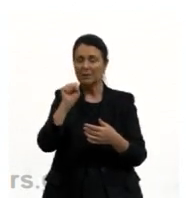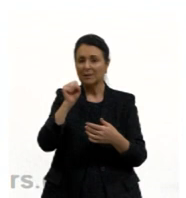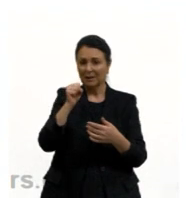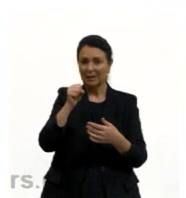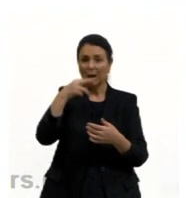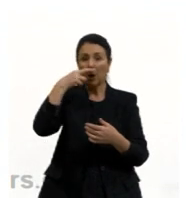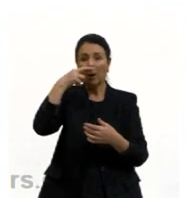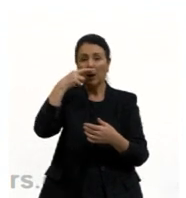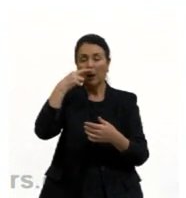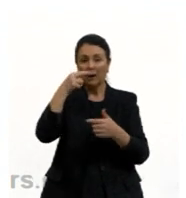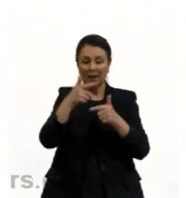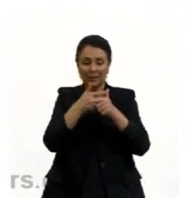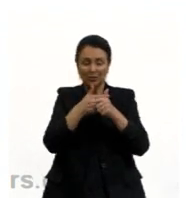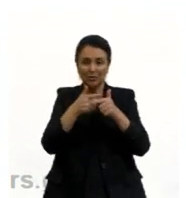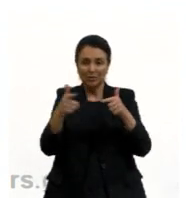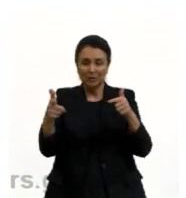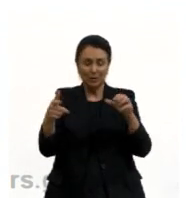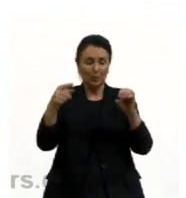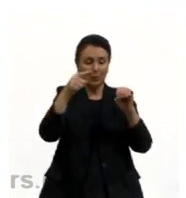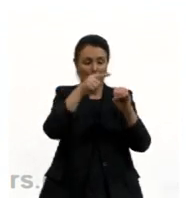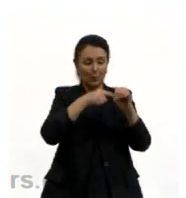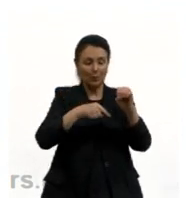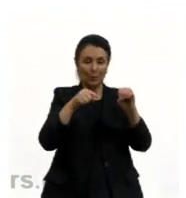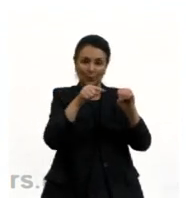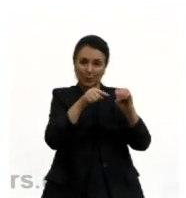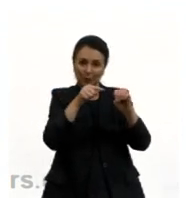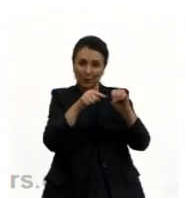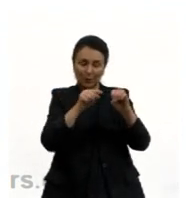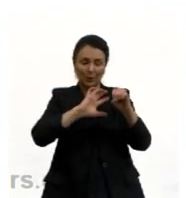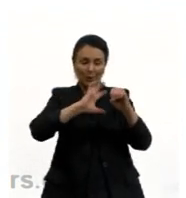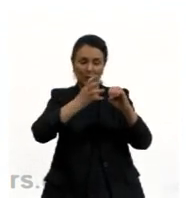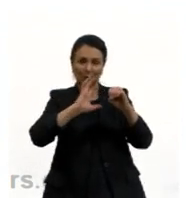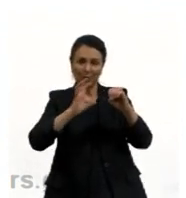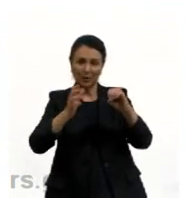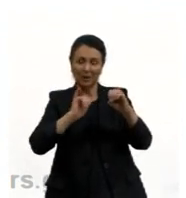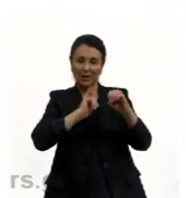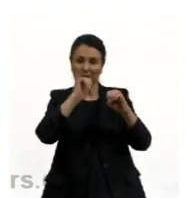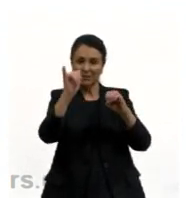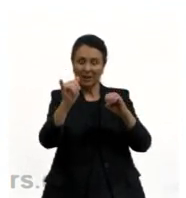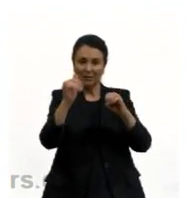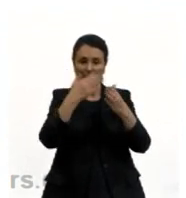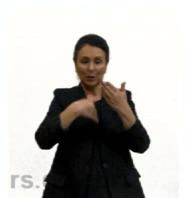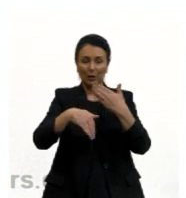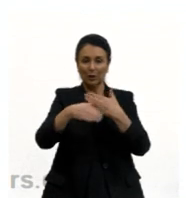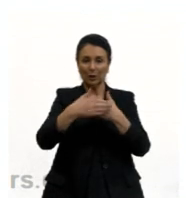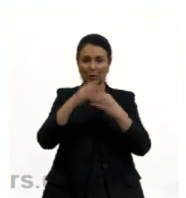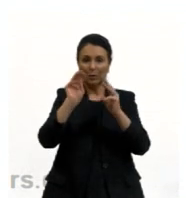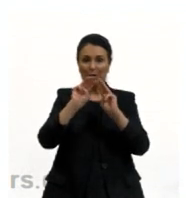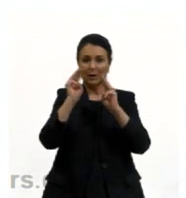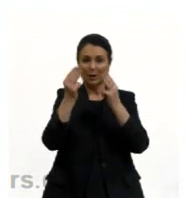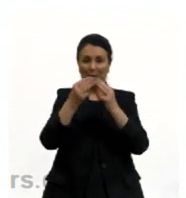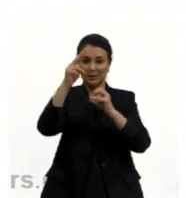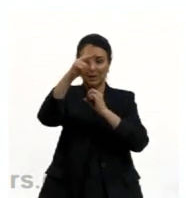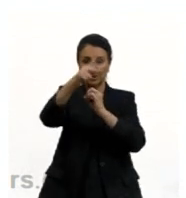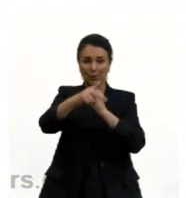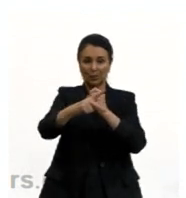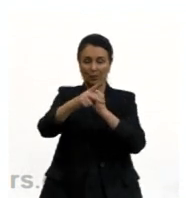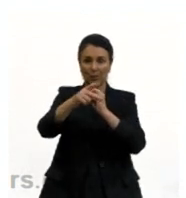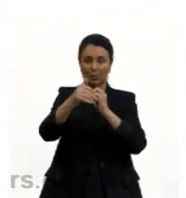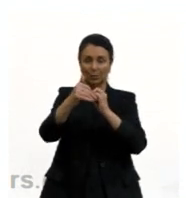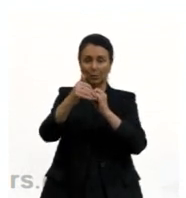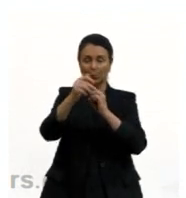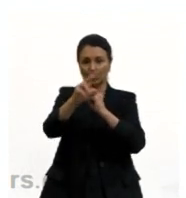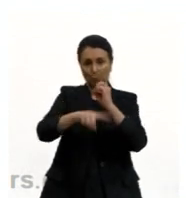Rutherford que dividiu núcleo de eletrosfera e dizia que toda a massa praticamente do próton estava, do próton não,